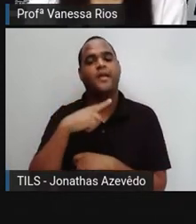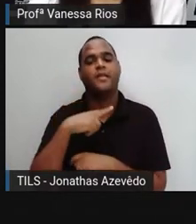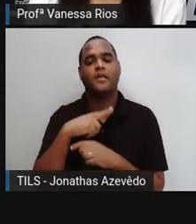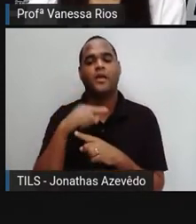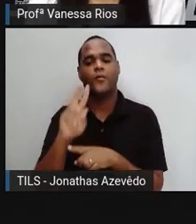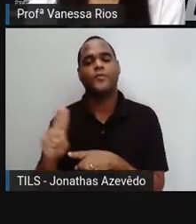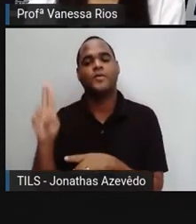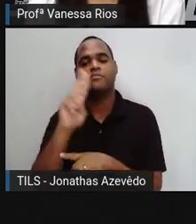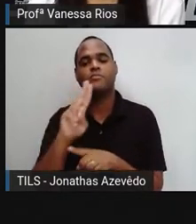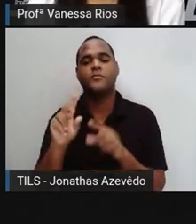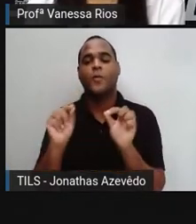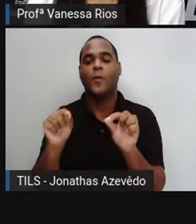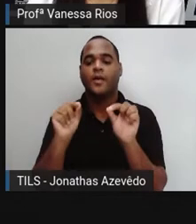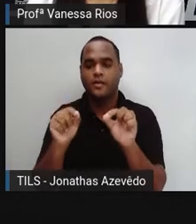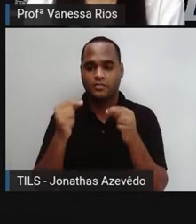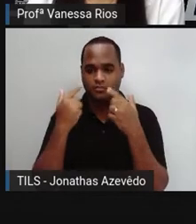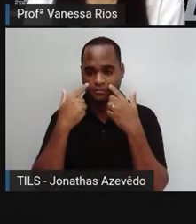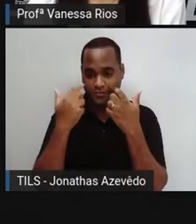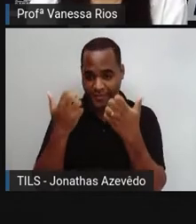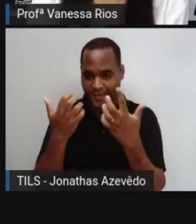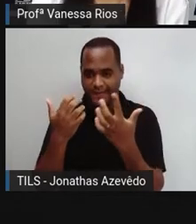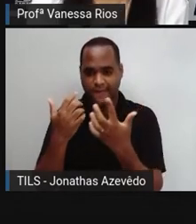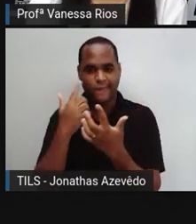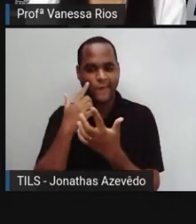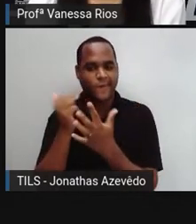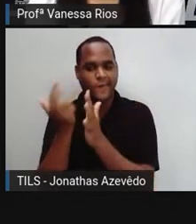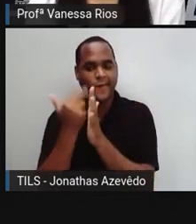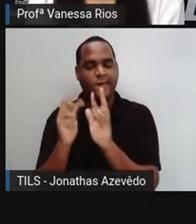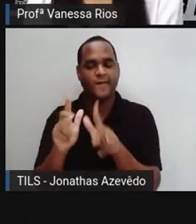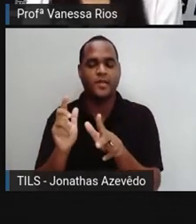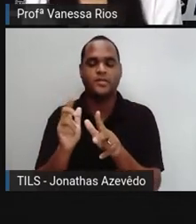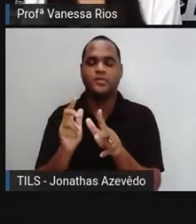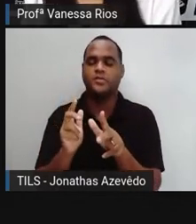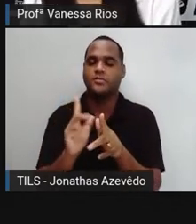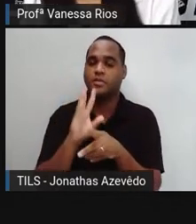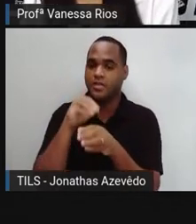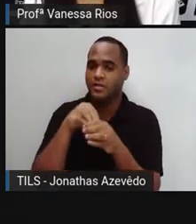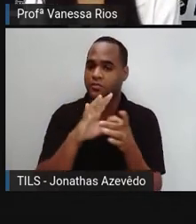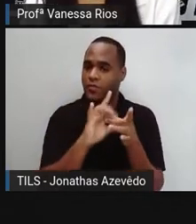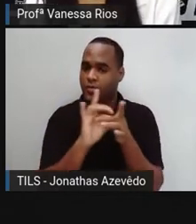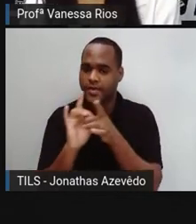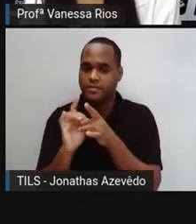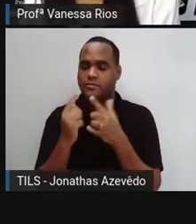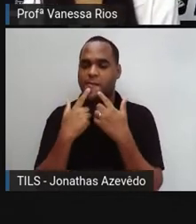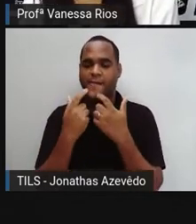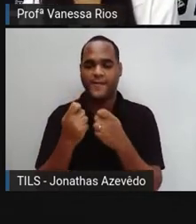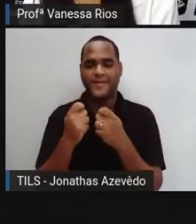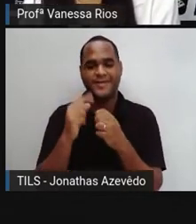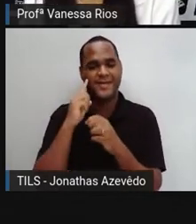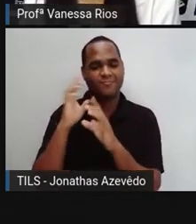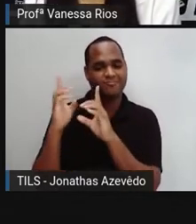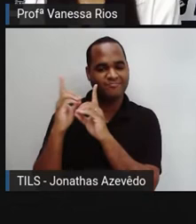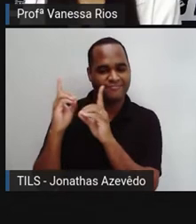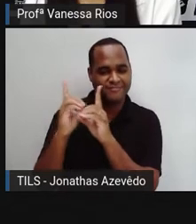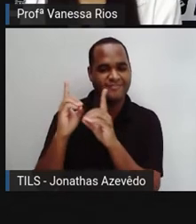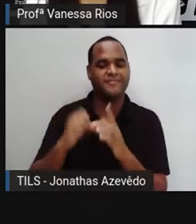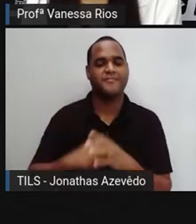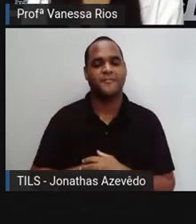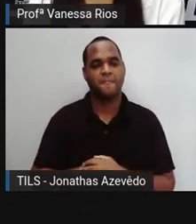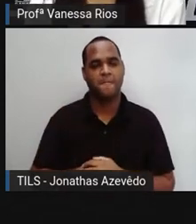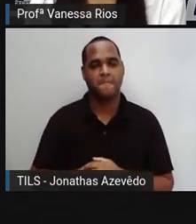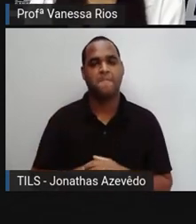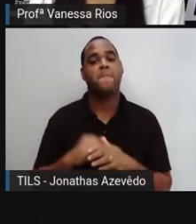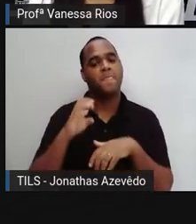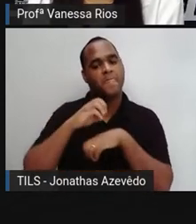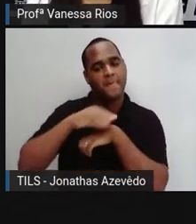nesse caso, uma linguagem aí não verbal, mas dentro do contexto da linguagem digital, né? Porque as informações